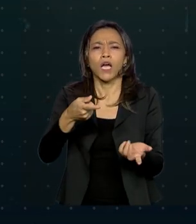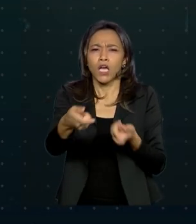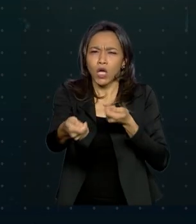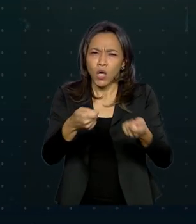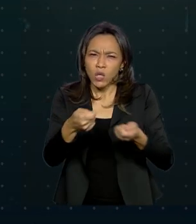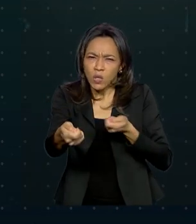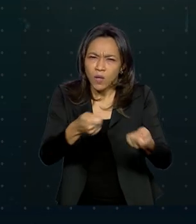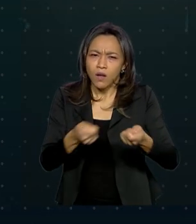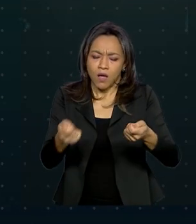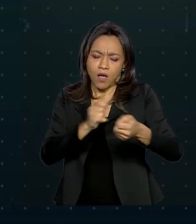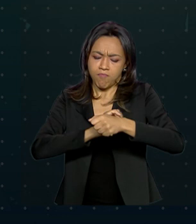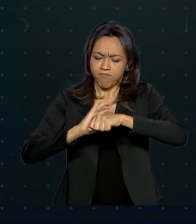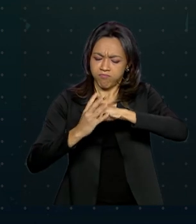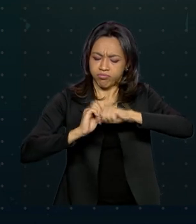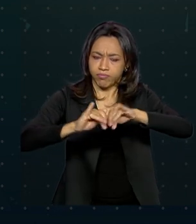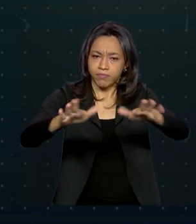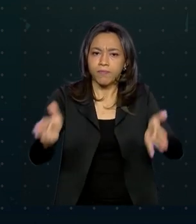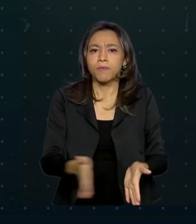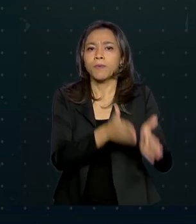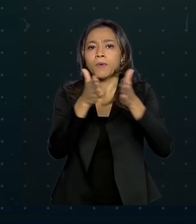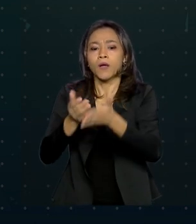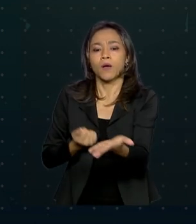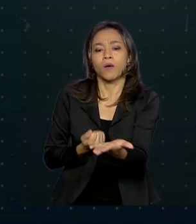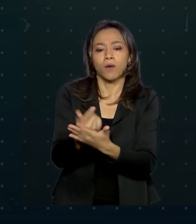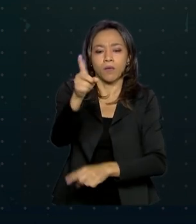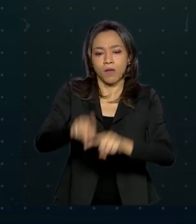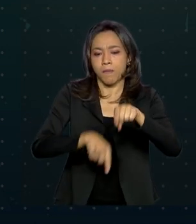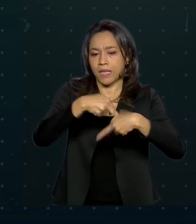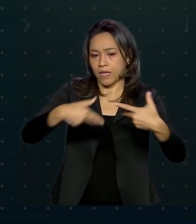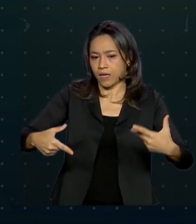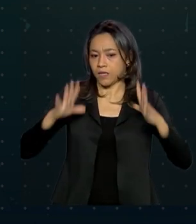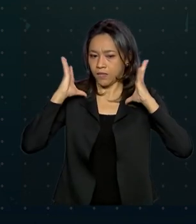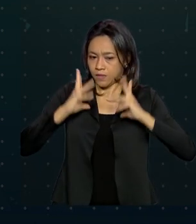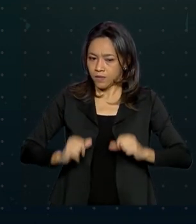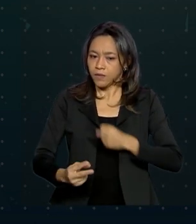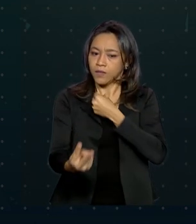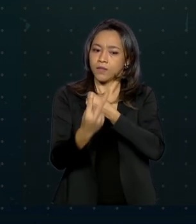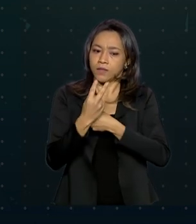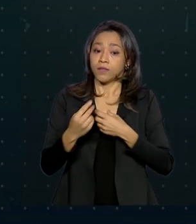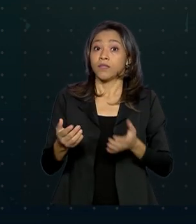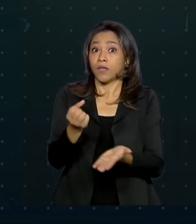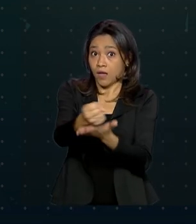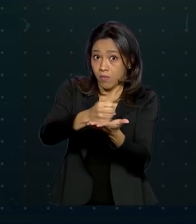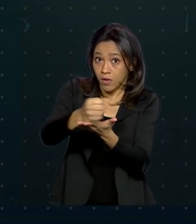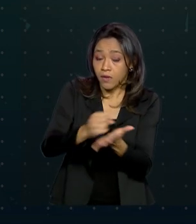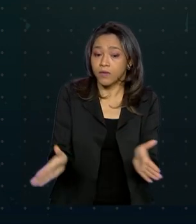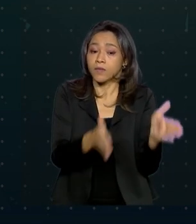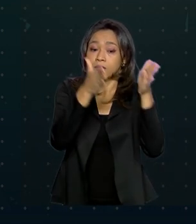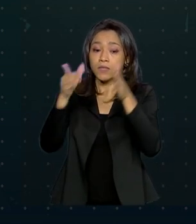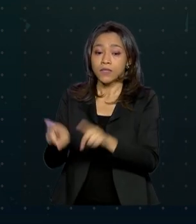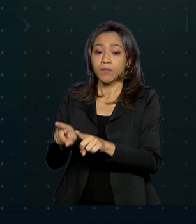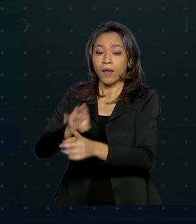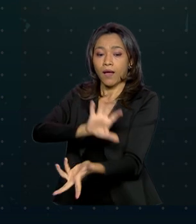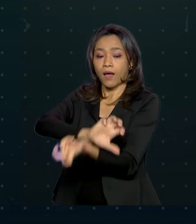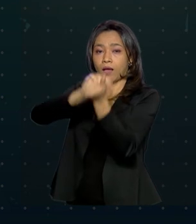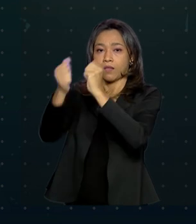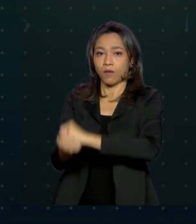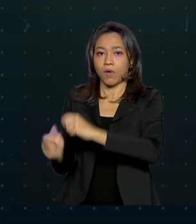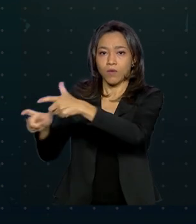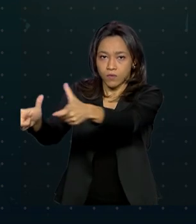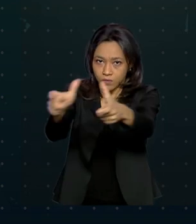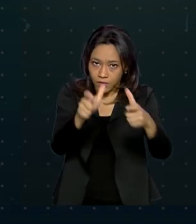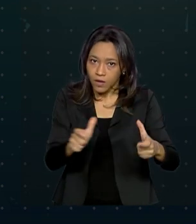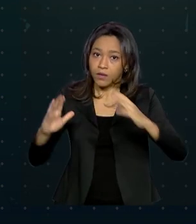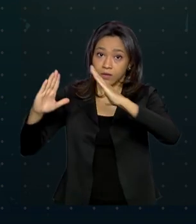por coronavírus, comprar materiais de segurança, higiene e medicamentos, além de adequar os espaços para isolamento